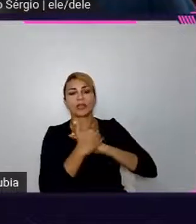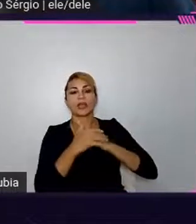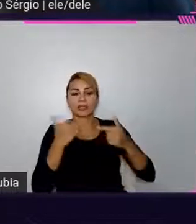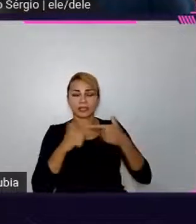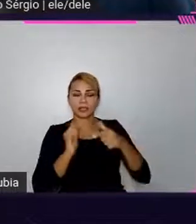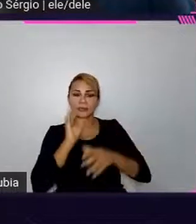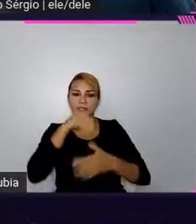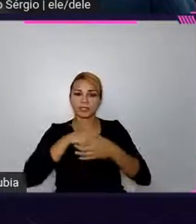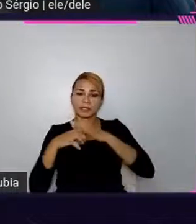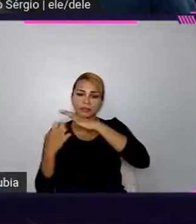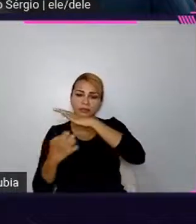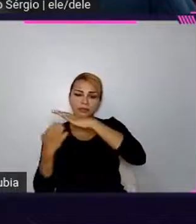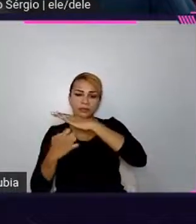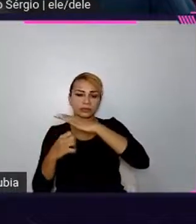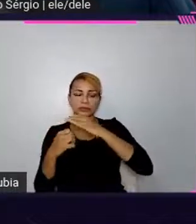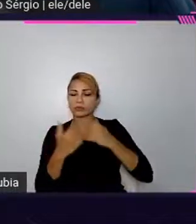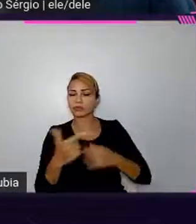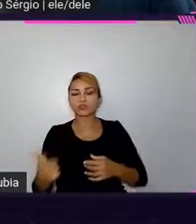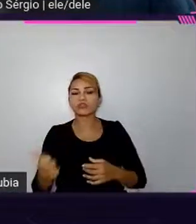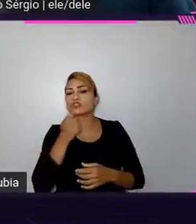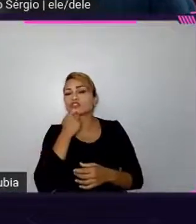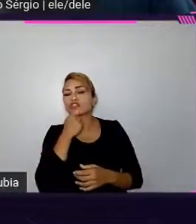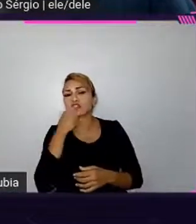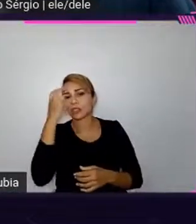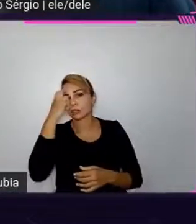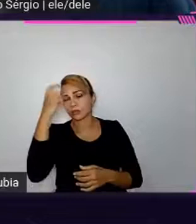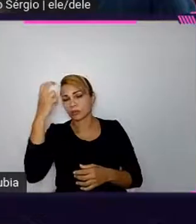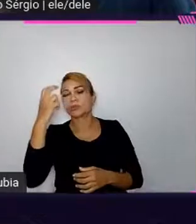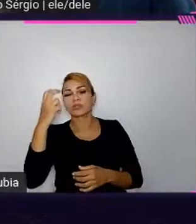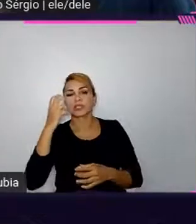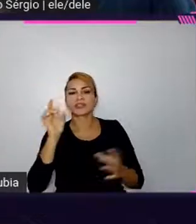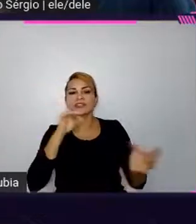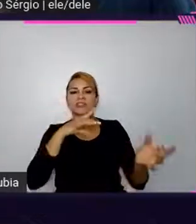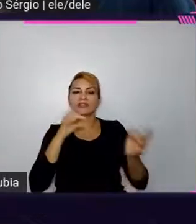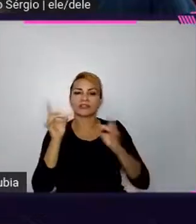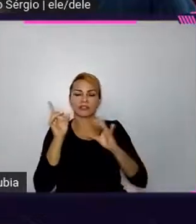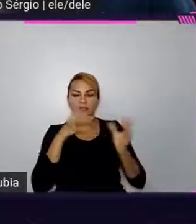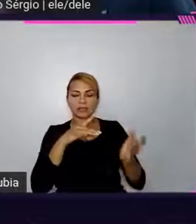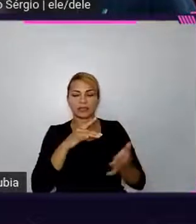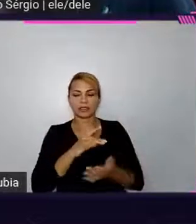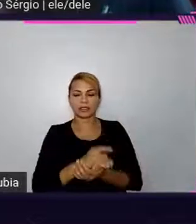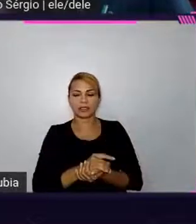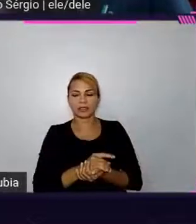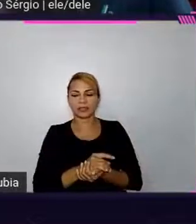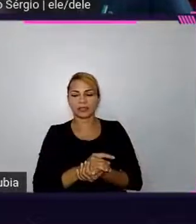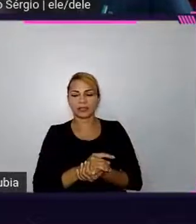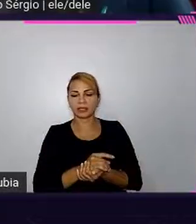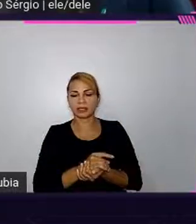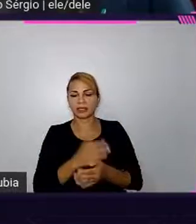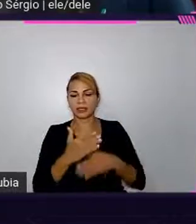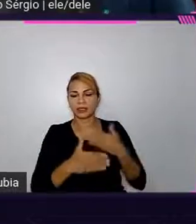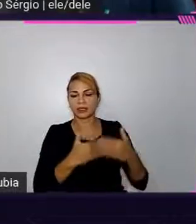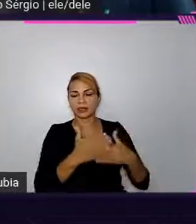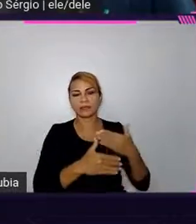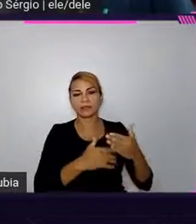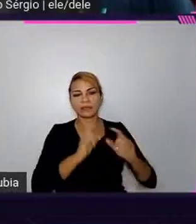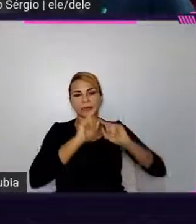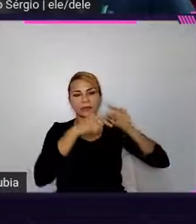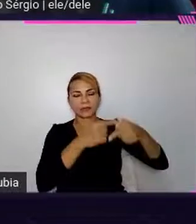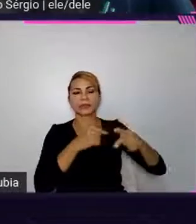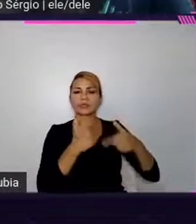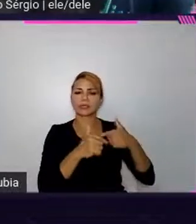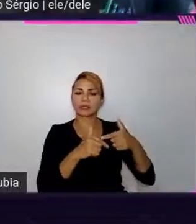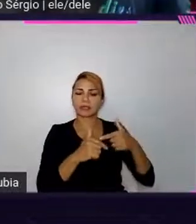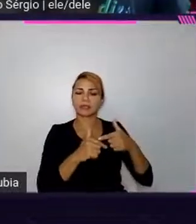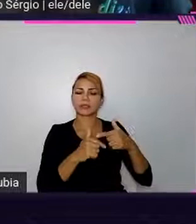não tinha cultura de dar feedback, na verdade. E aí, os meses depois que eu estava trabalhando lá, eu